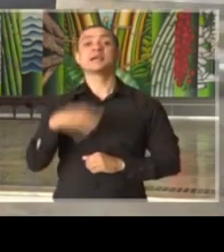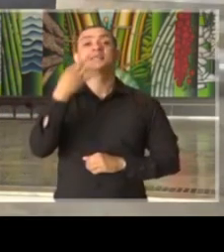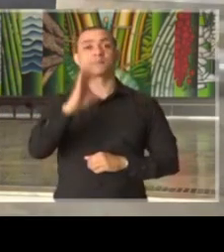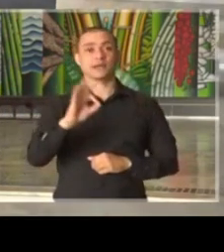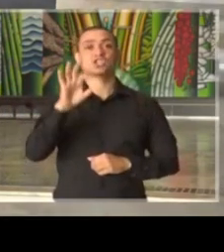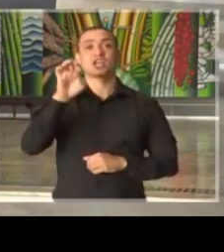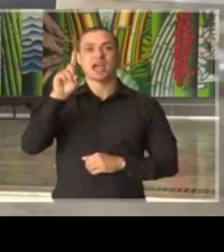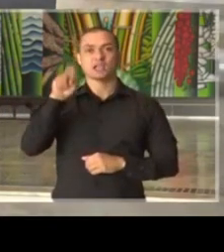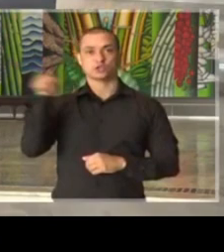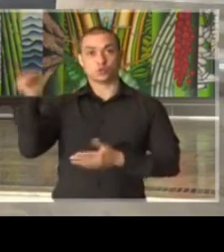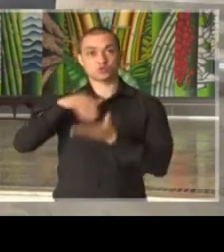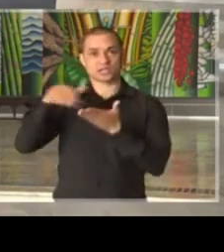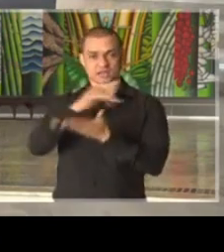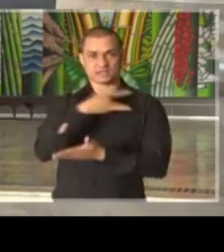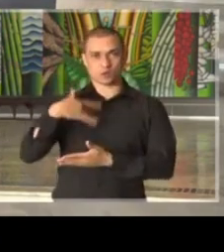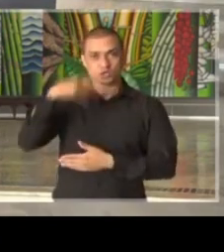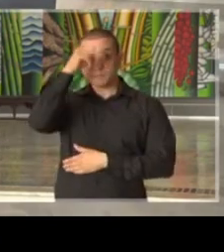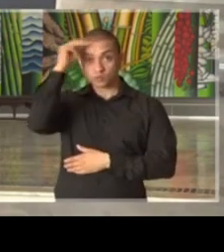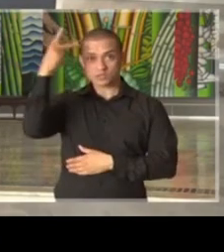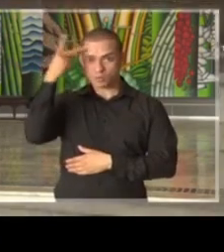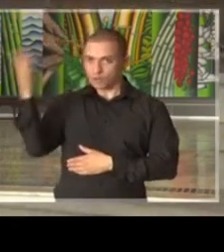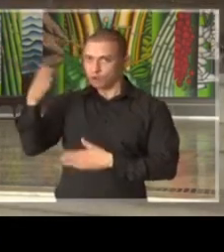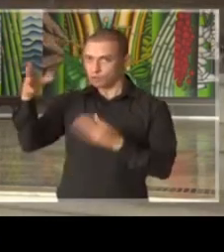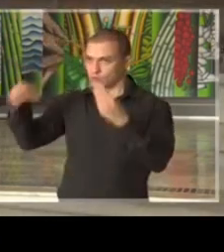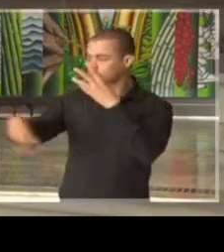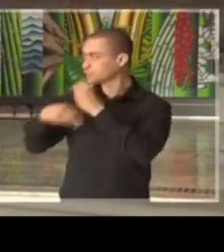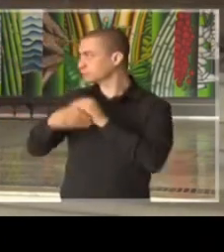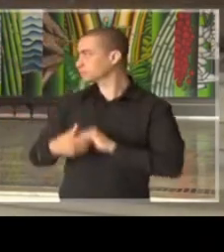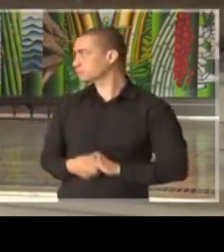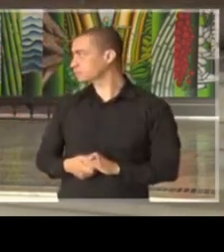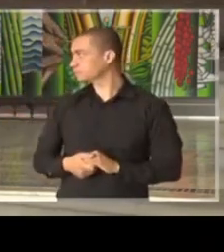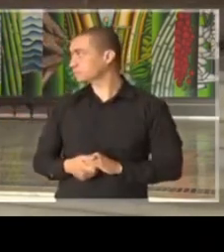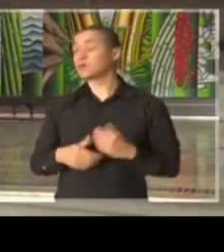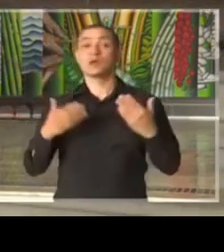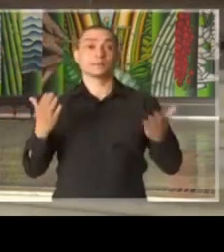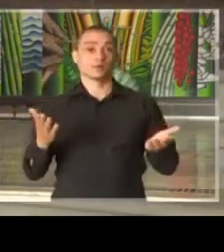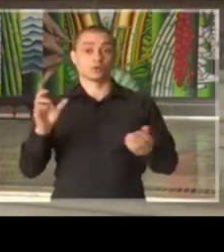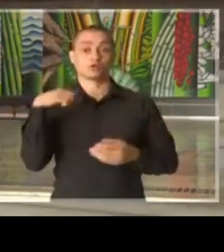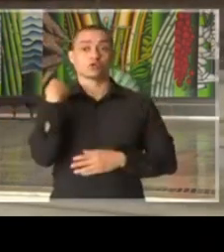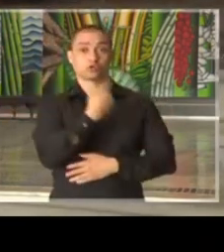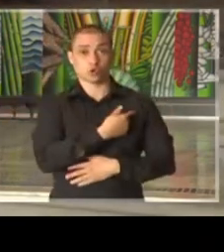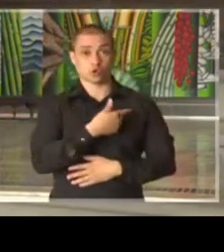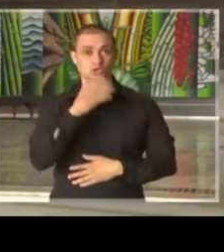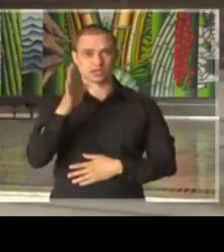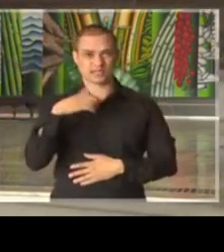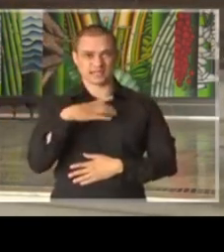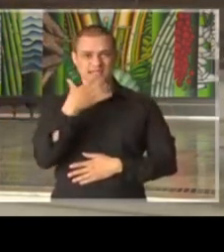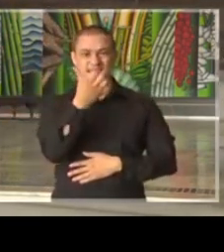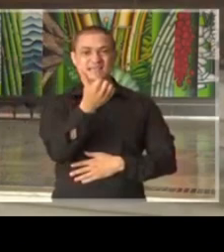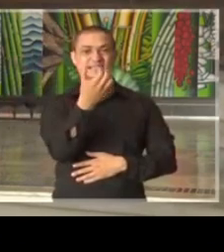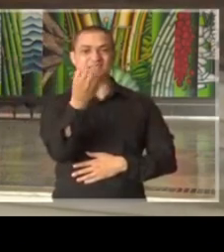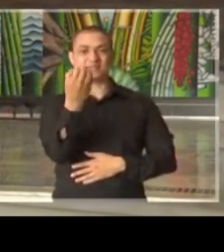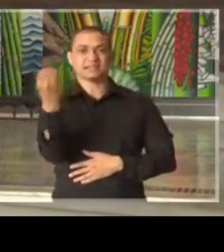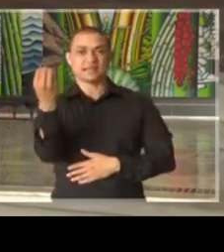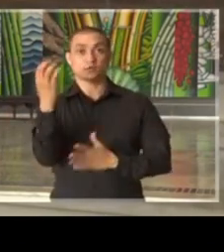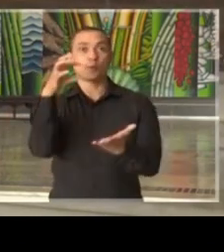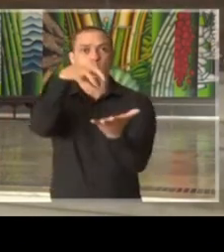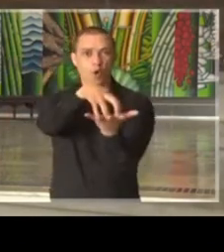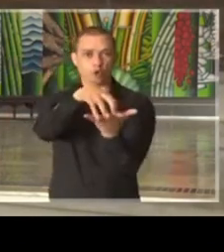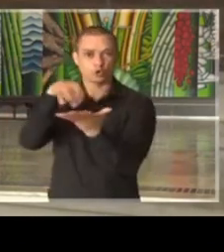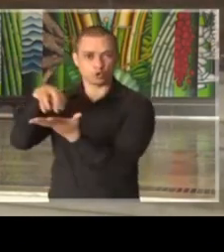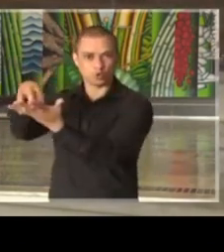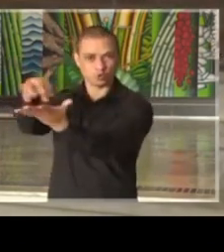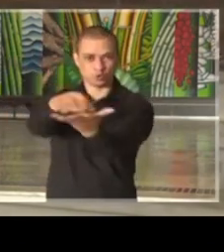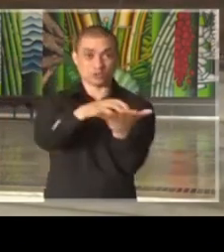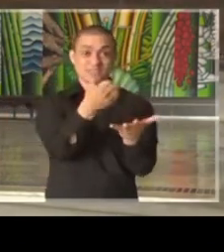Edson Aparecido, Secretário de Saúde do município de São Paulo, por favor. Bom, nós teremos 600 postos de vacinação a